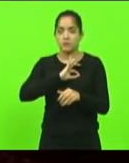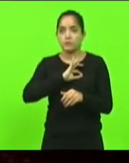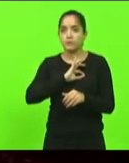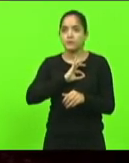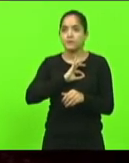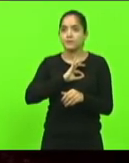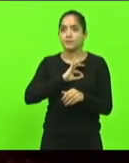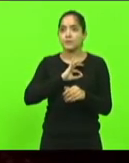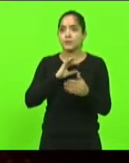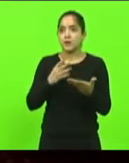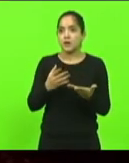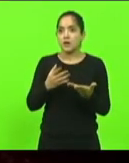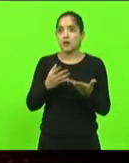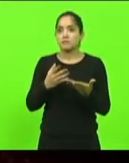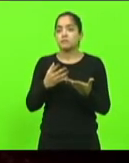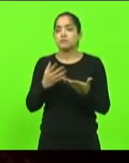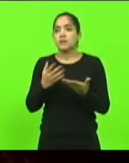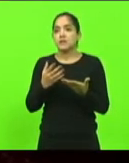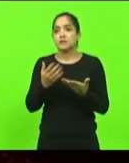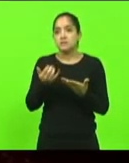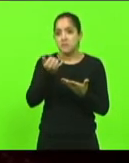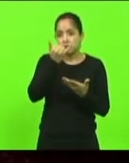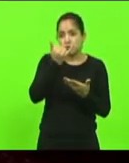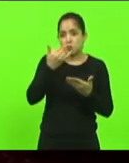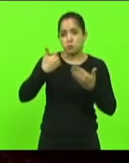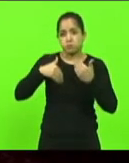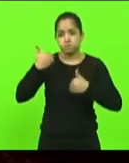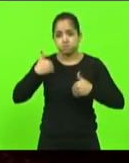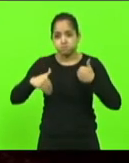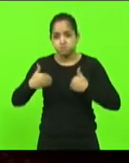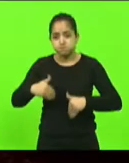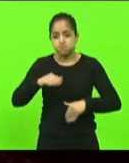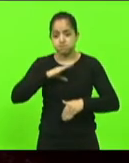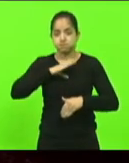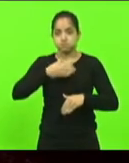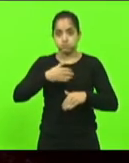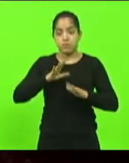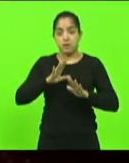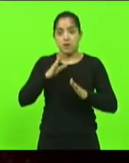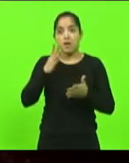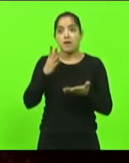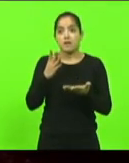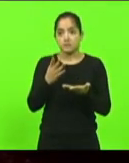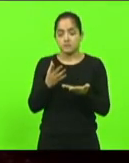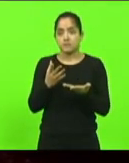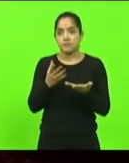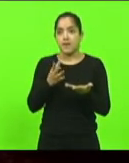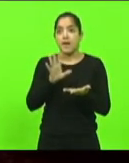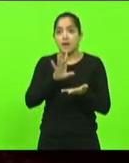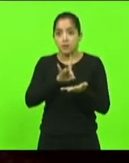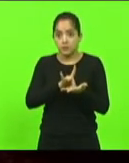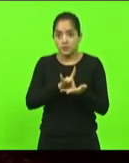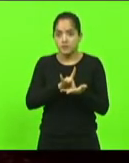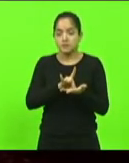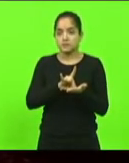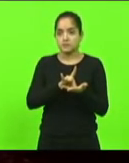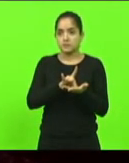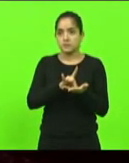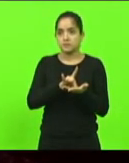ferido ou em ato de bravura já é reconhecido pela Polícia Militar. Nós mesmos aqui,